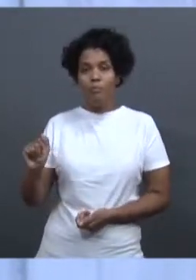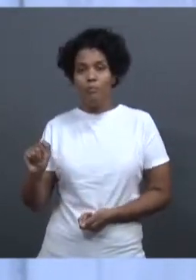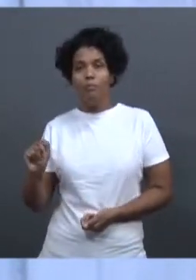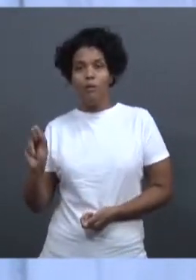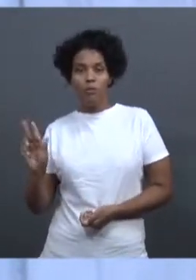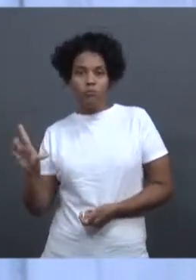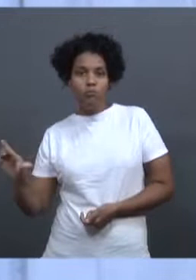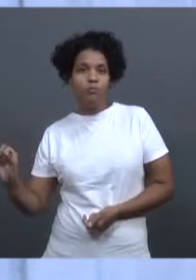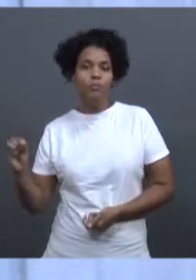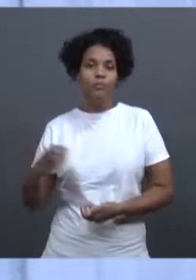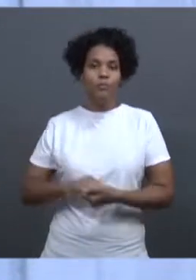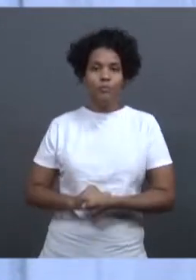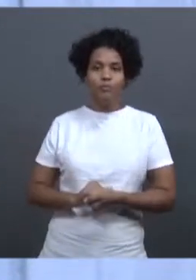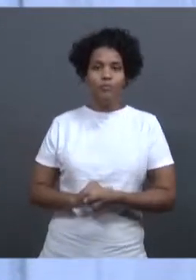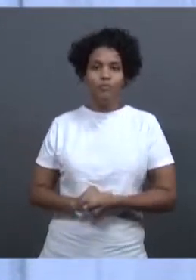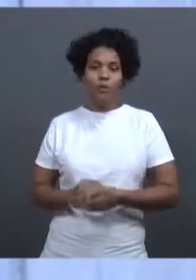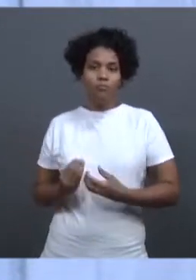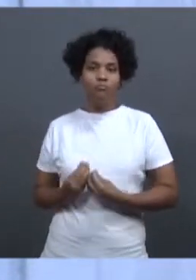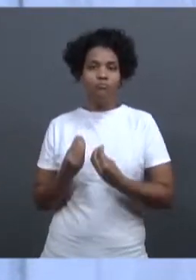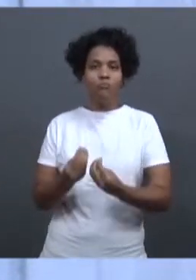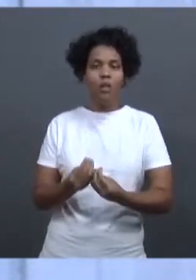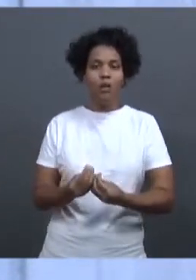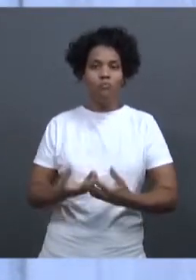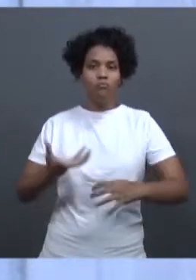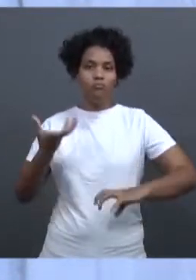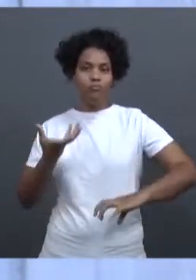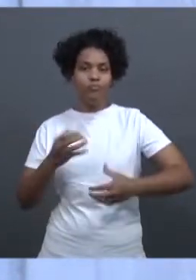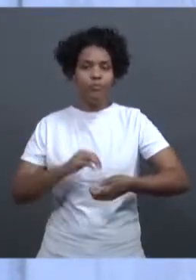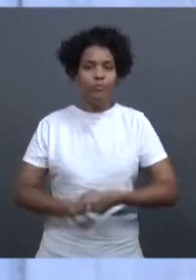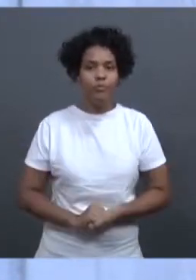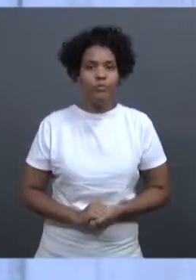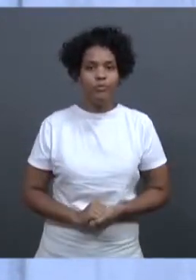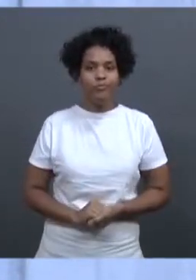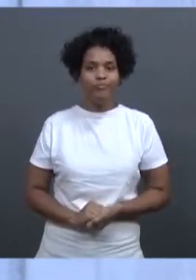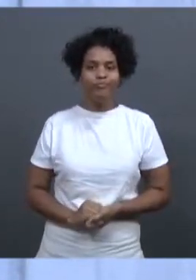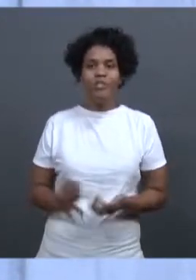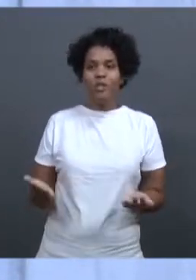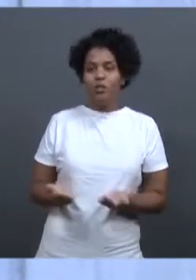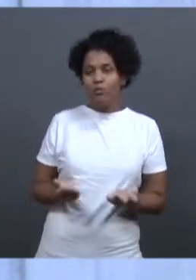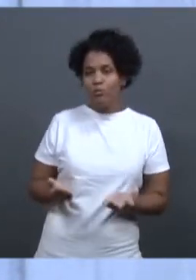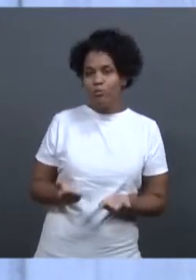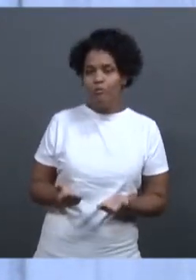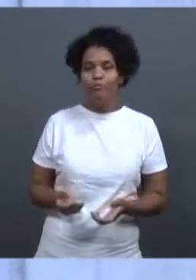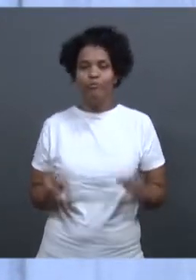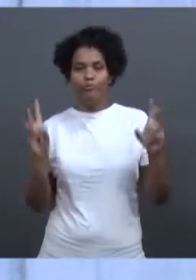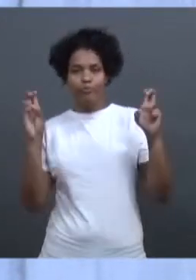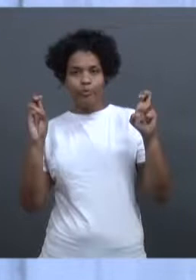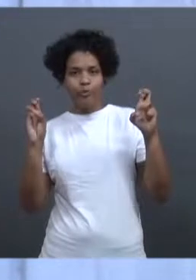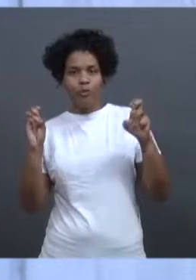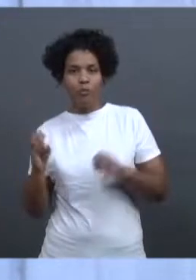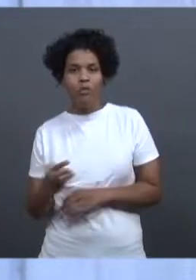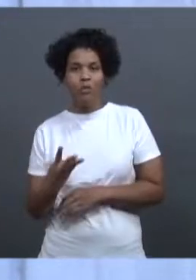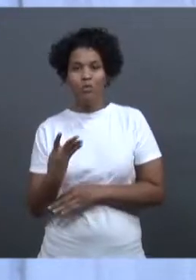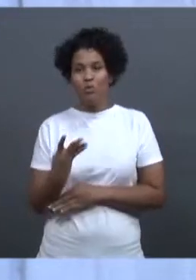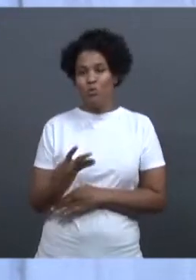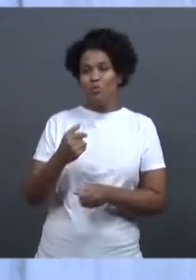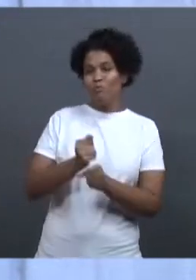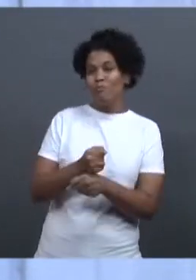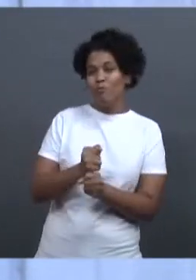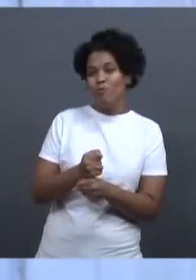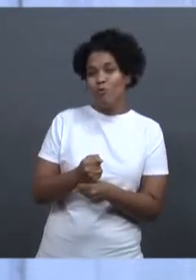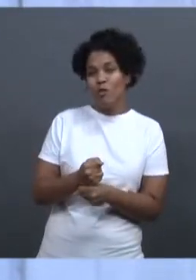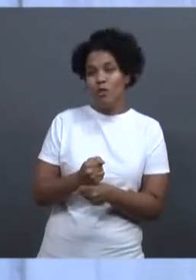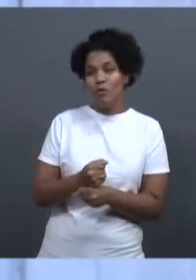no Senado. O Jornal da UFO de hoje é sobre os quatro anos do desastre de Mariana. No estúdio vamos refletir